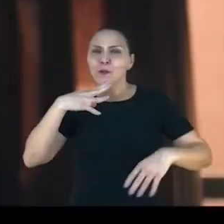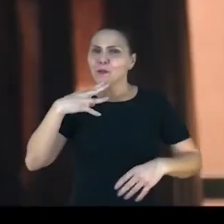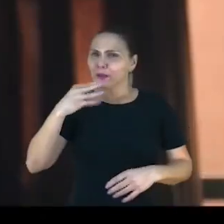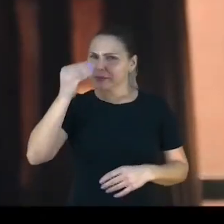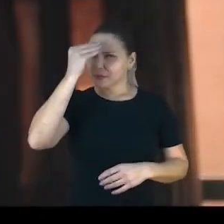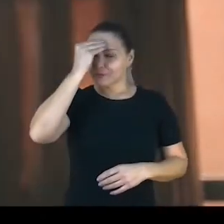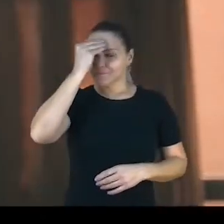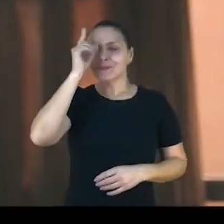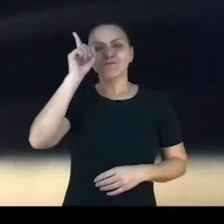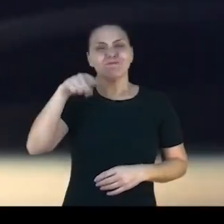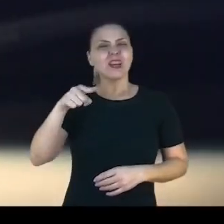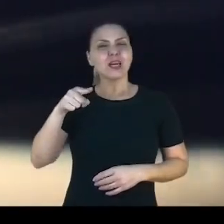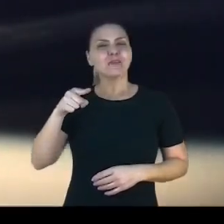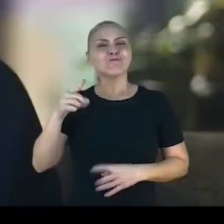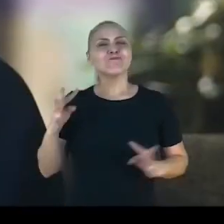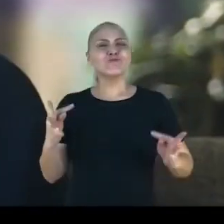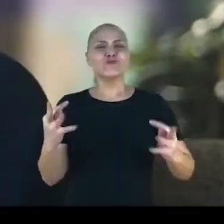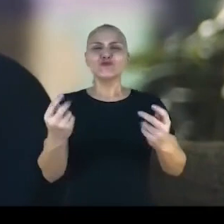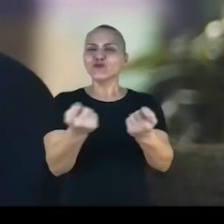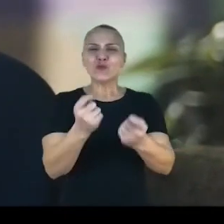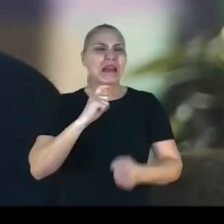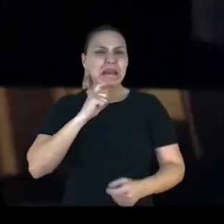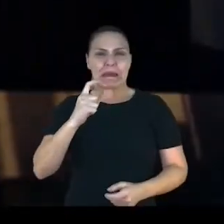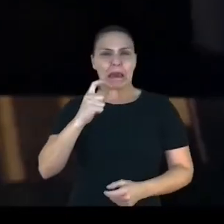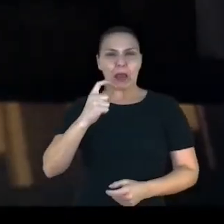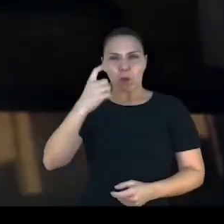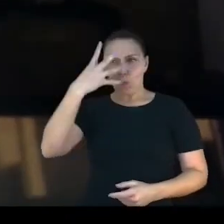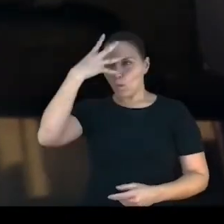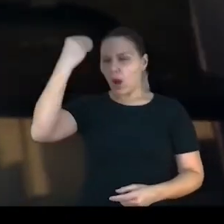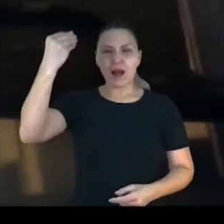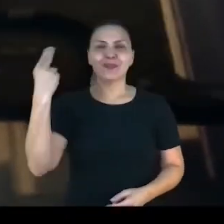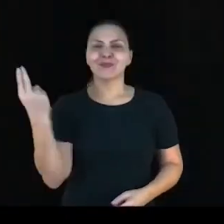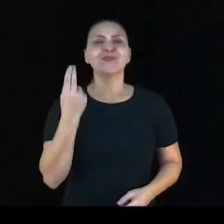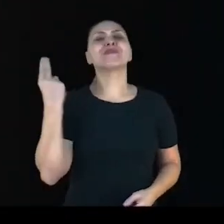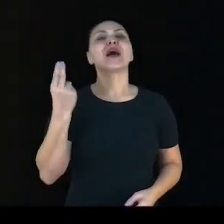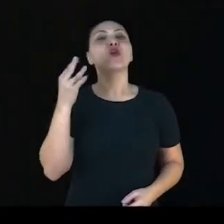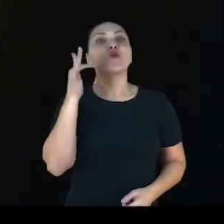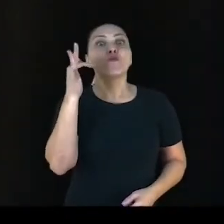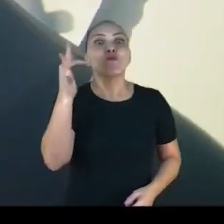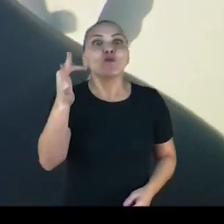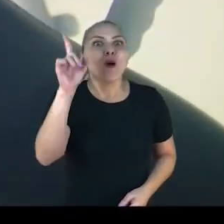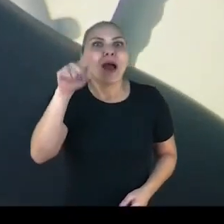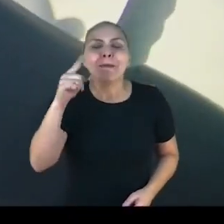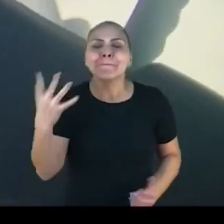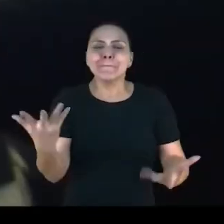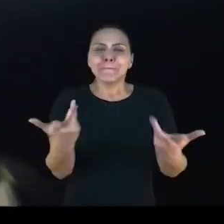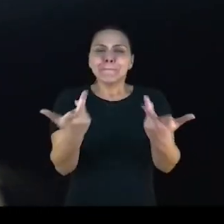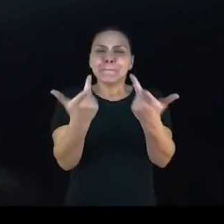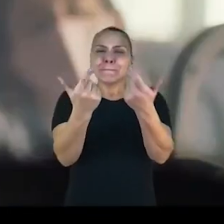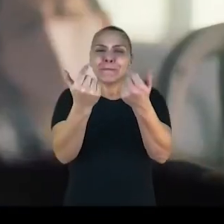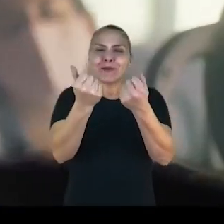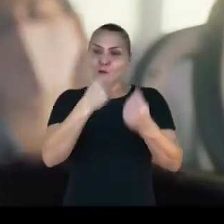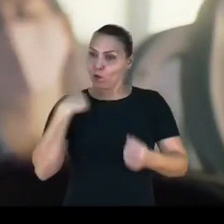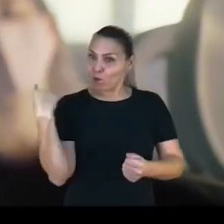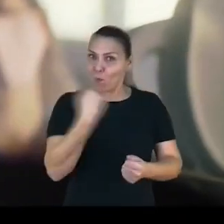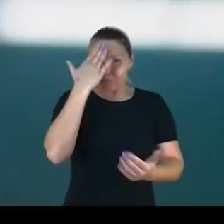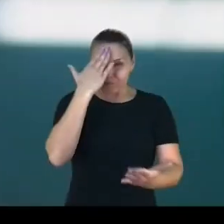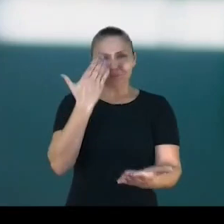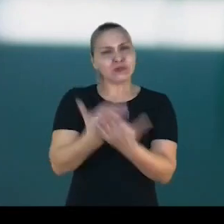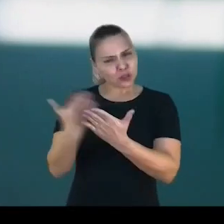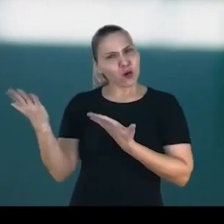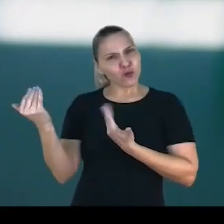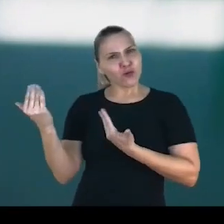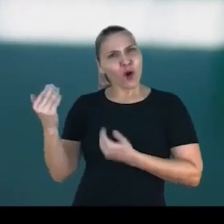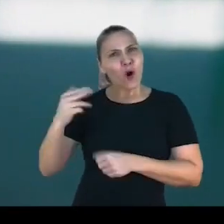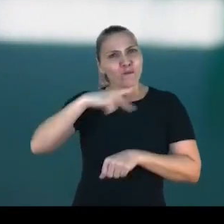Conhecimento é tudo, né? É uma coisa que ninguém tira de você. O futuro, ele é brilhante. A gente aposta tudo nos nossos jovens, né?